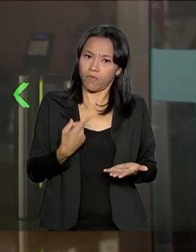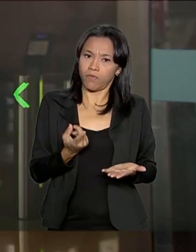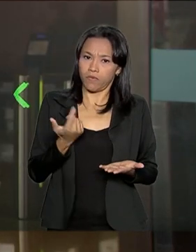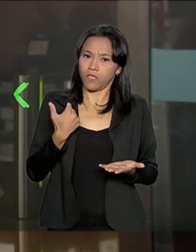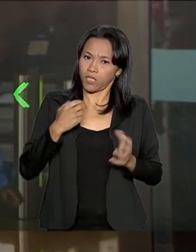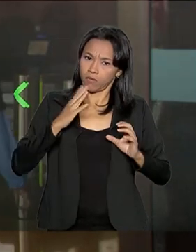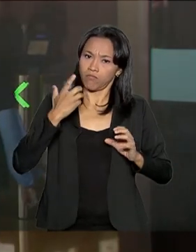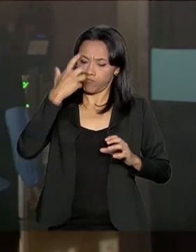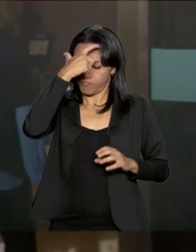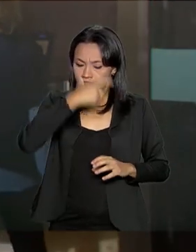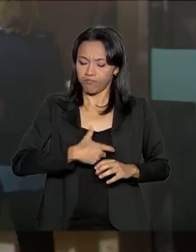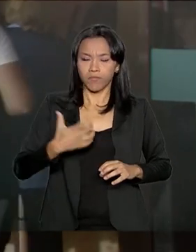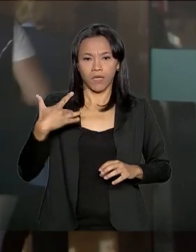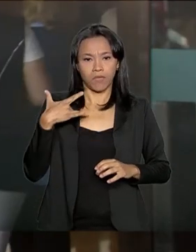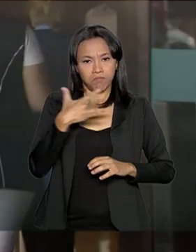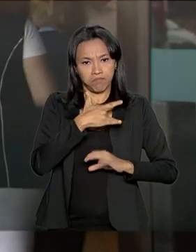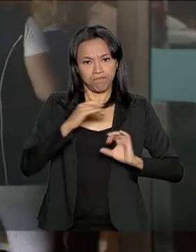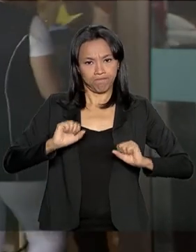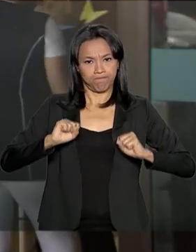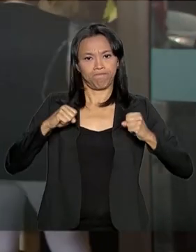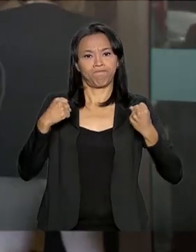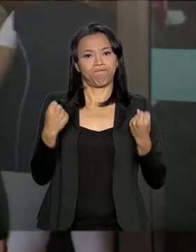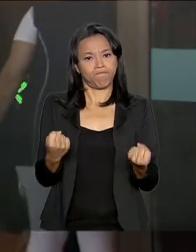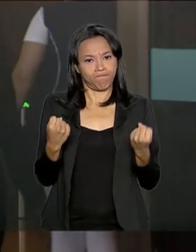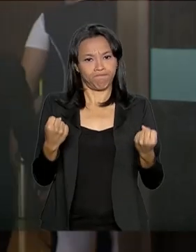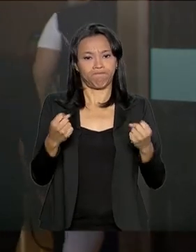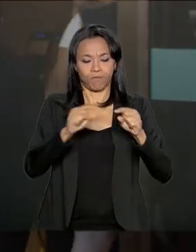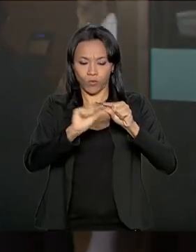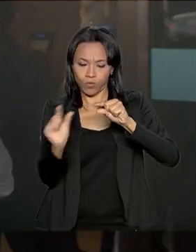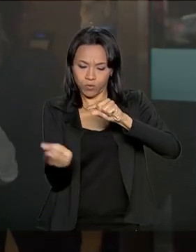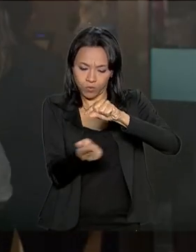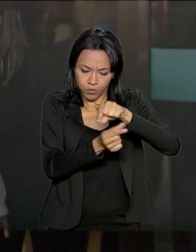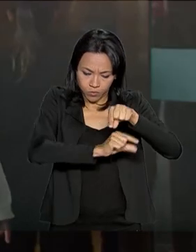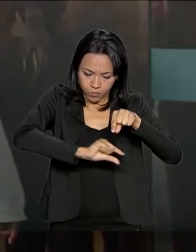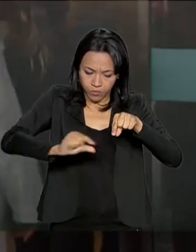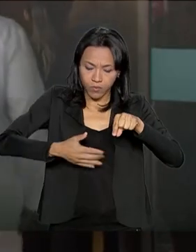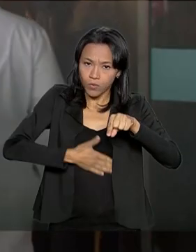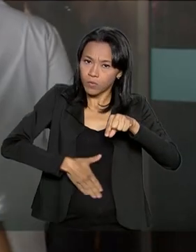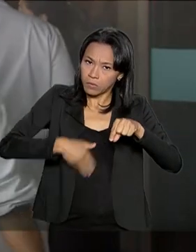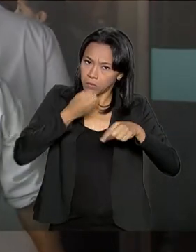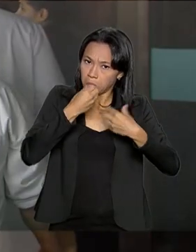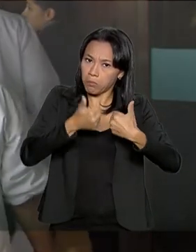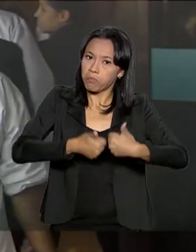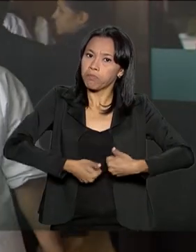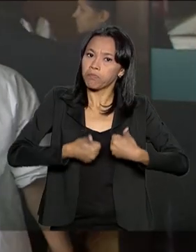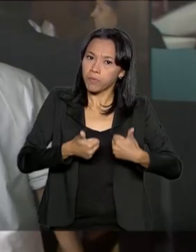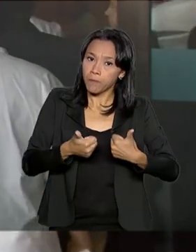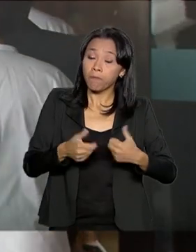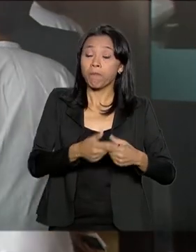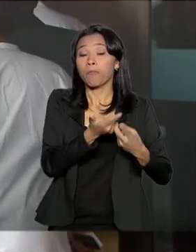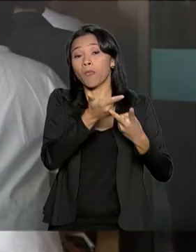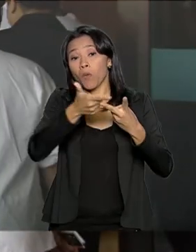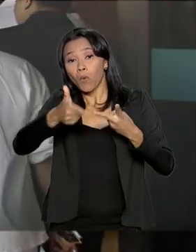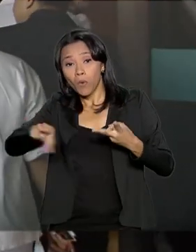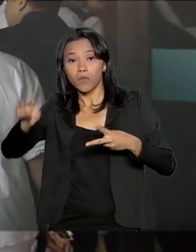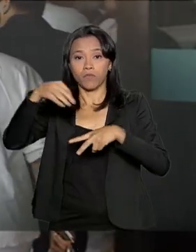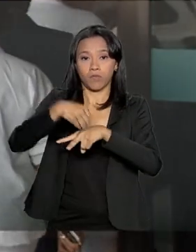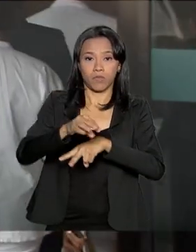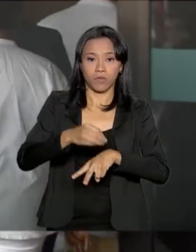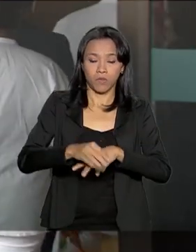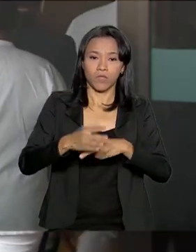recuperado das atividades do trato intestinal. Outra boa notícia é que o quadro pulmonar também